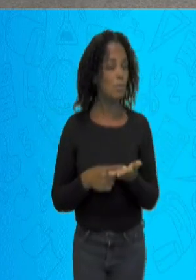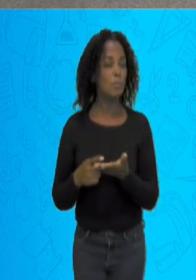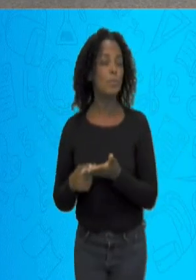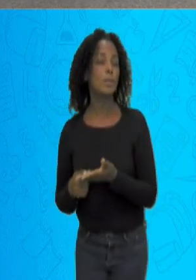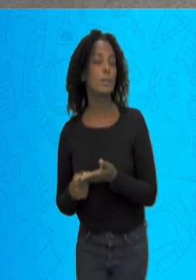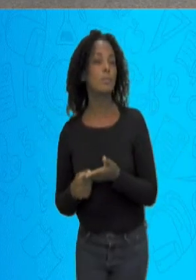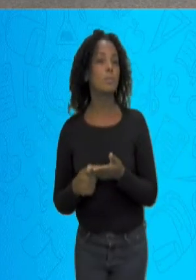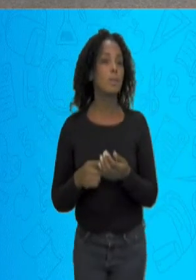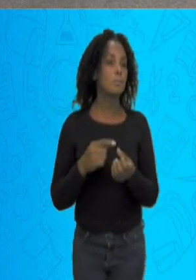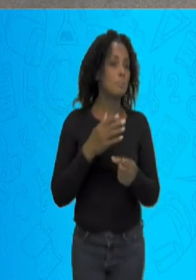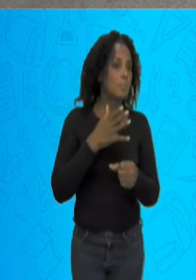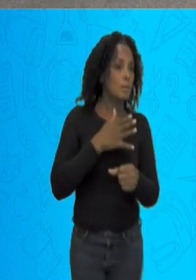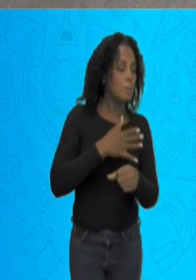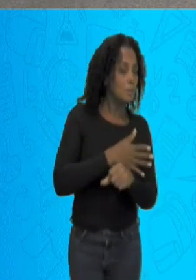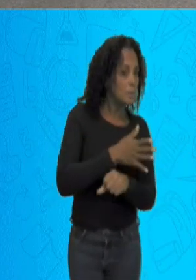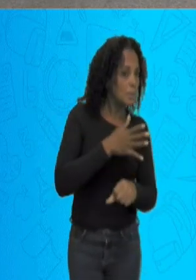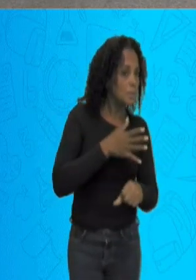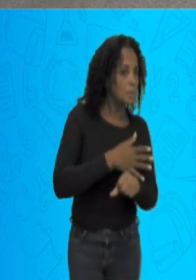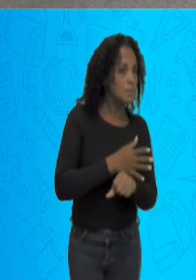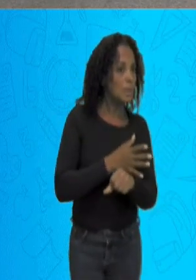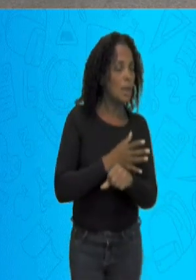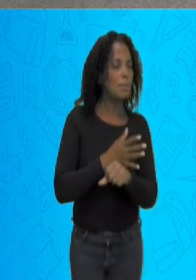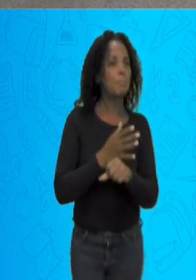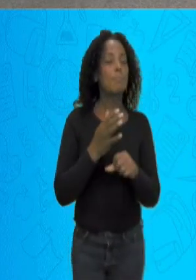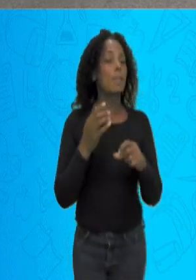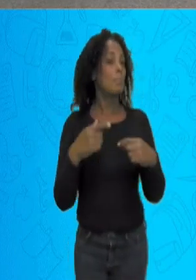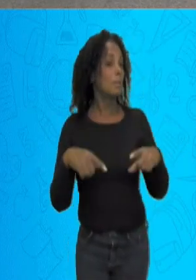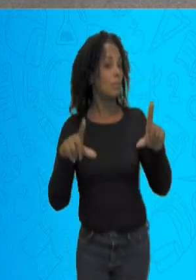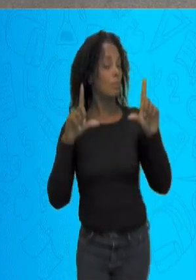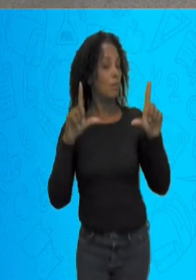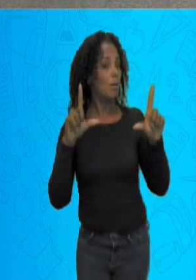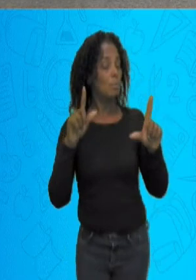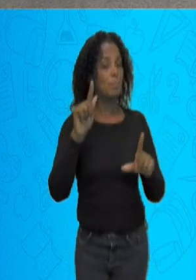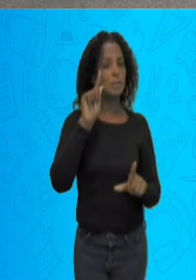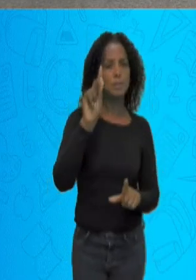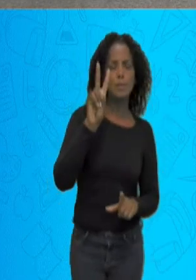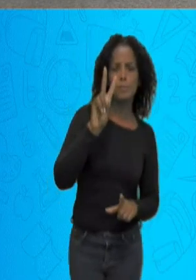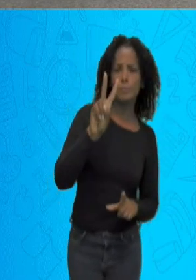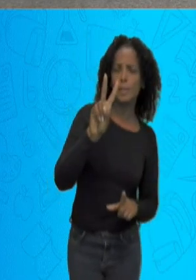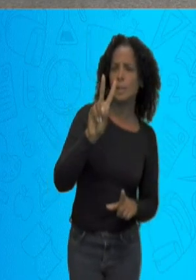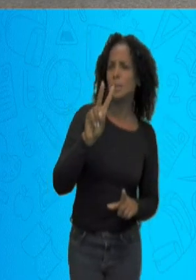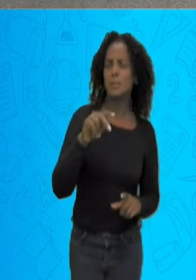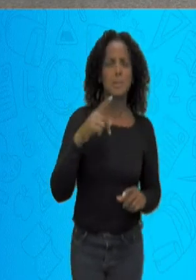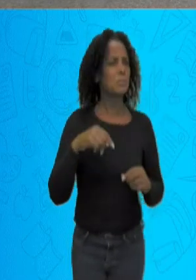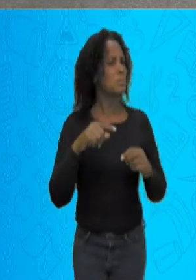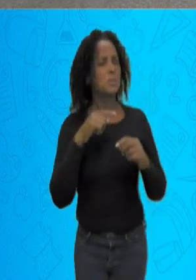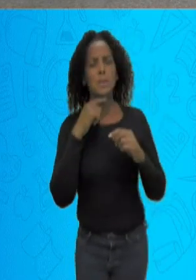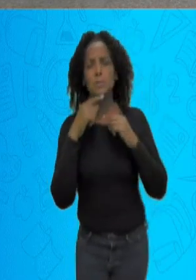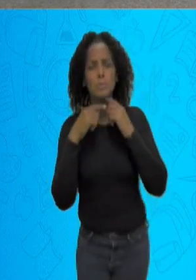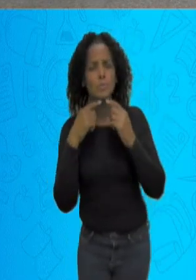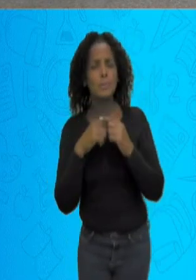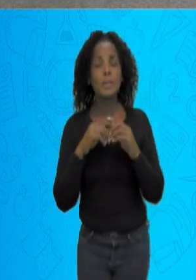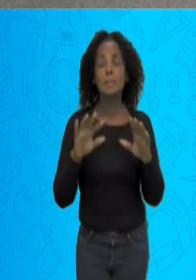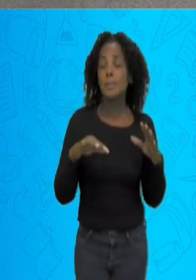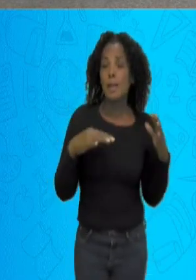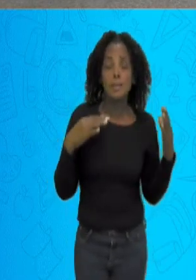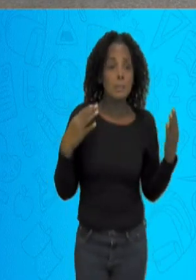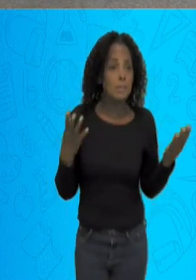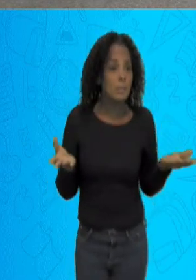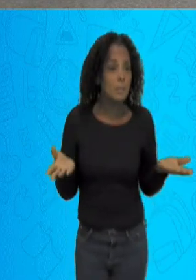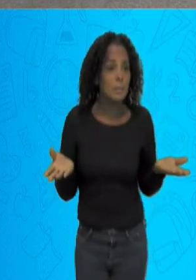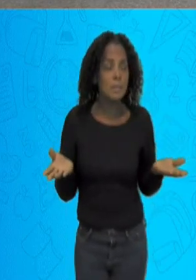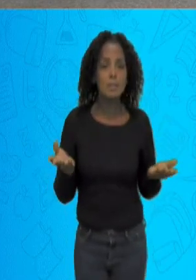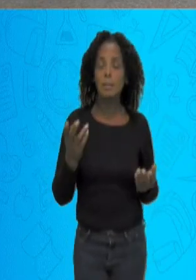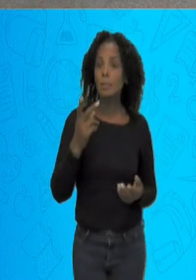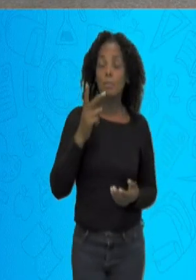acessarem a plataforma SMEDGV. Onde lá, você vai poder tirar todas as suas dúvidas. E ainda, terá a oportunidade